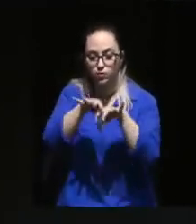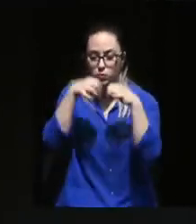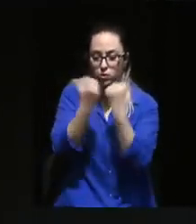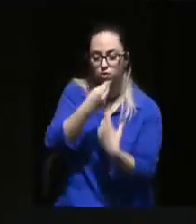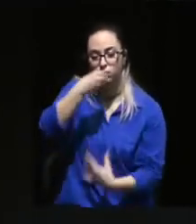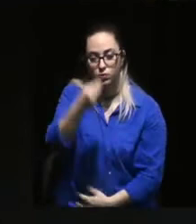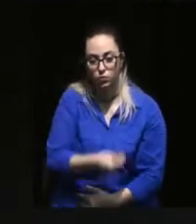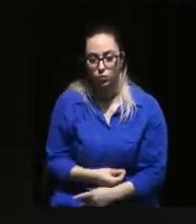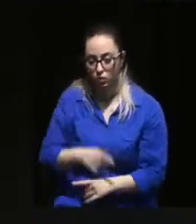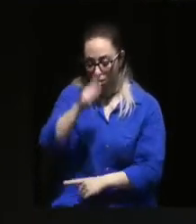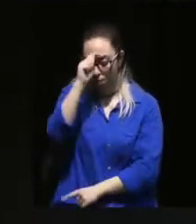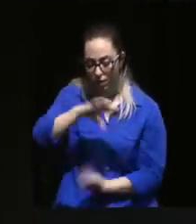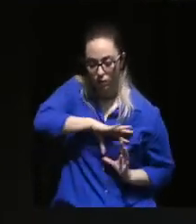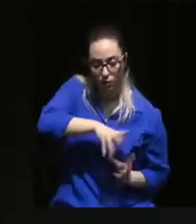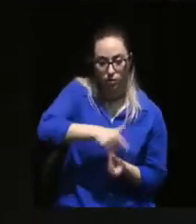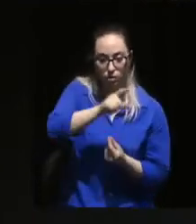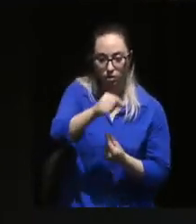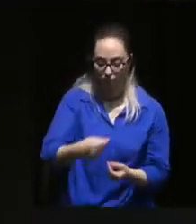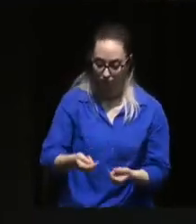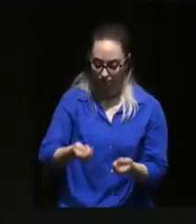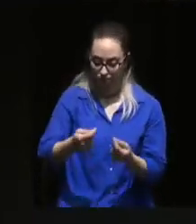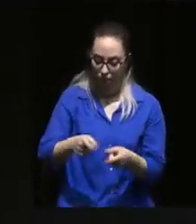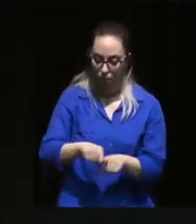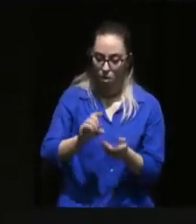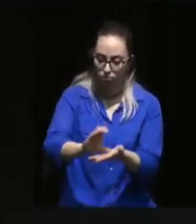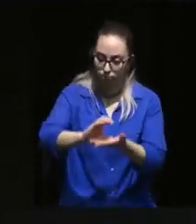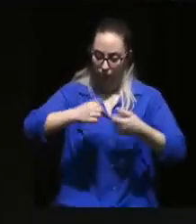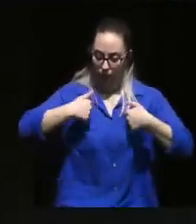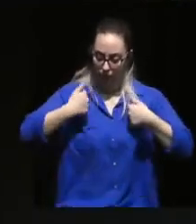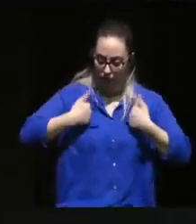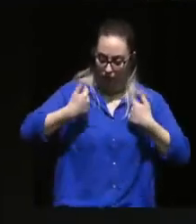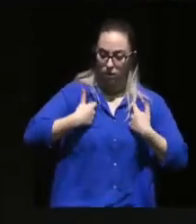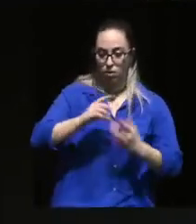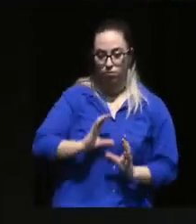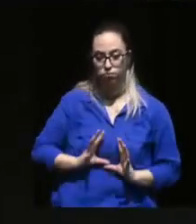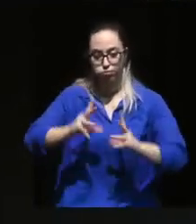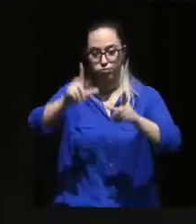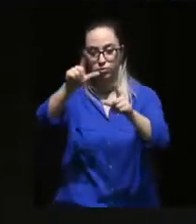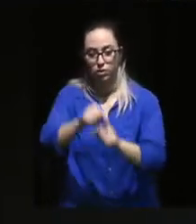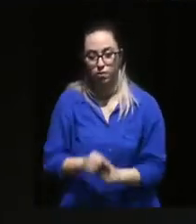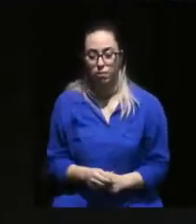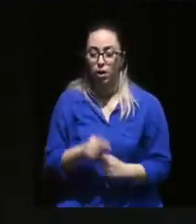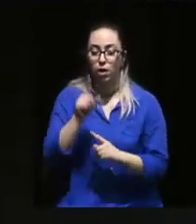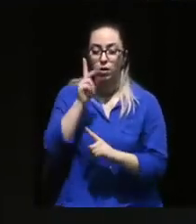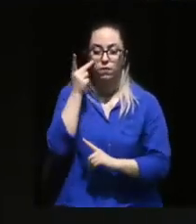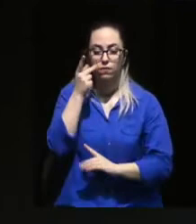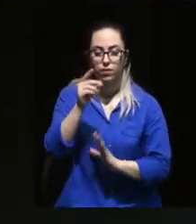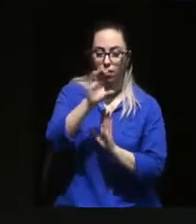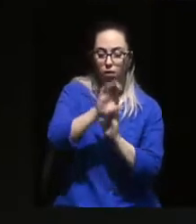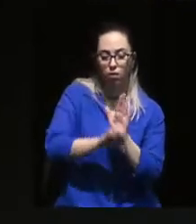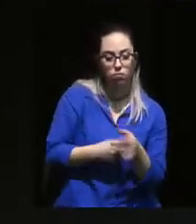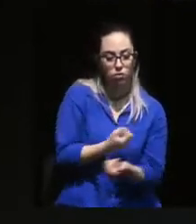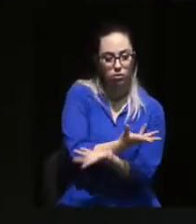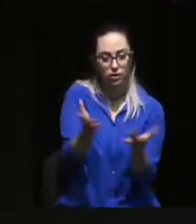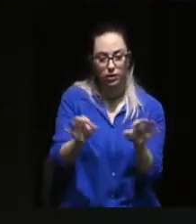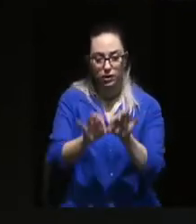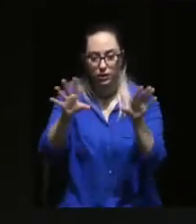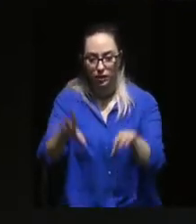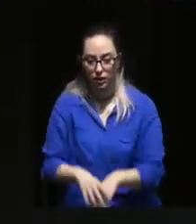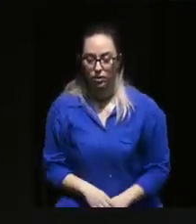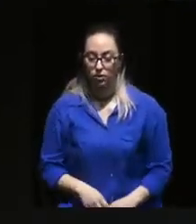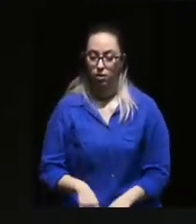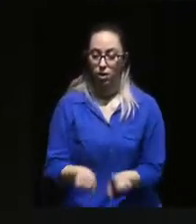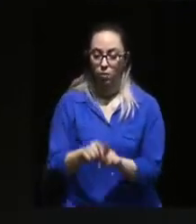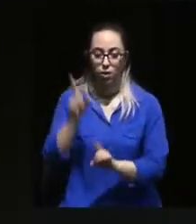planeta e que invista na realização pessoal e na qualidade de vida e no bem-estar de todos de forma igual. E por isso hoje reafirmamos a importância dos